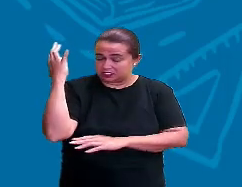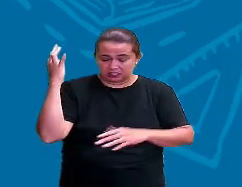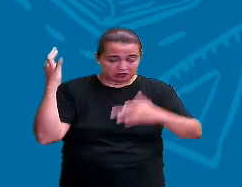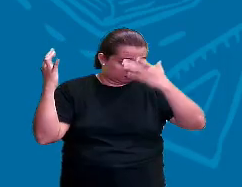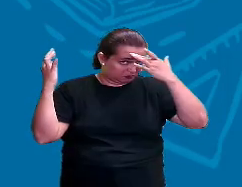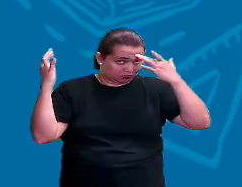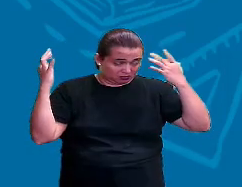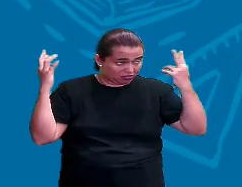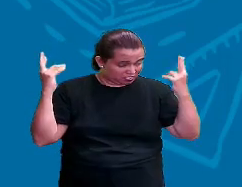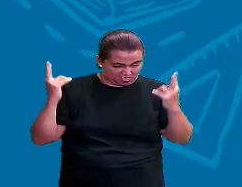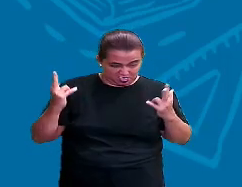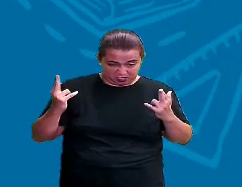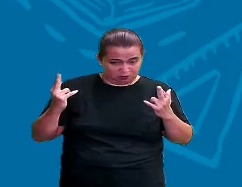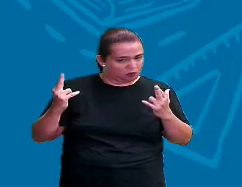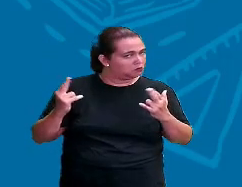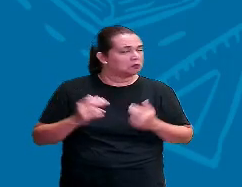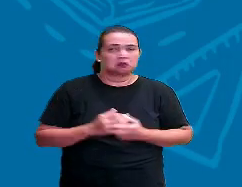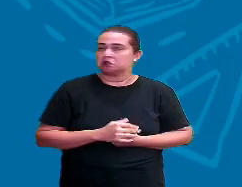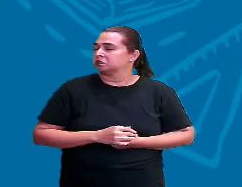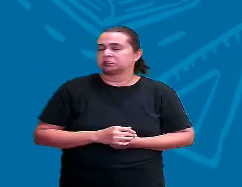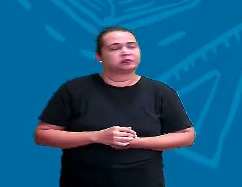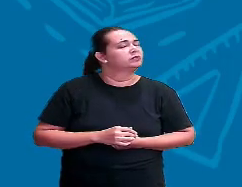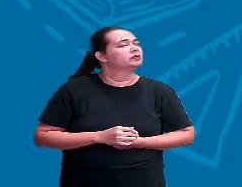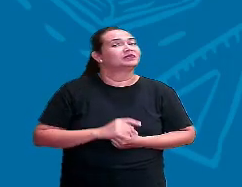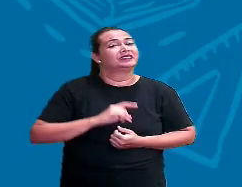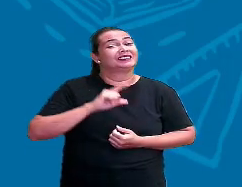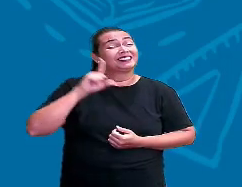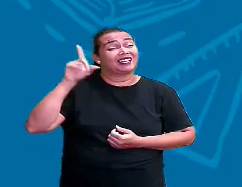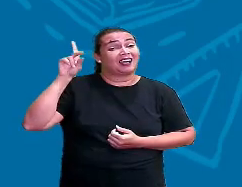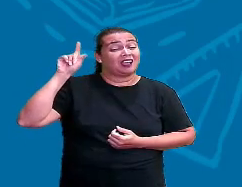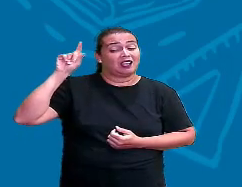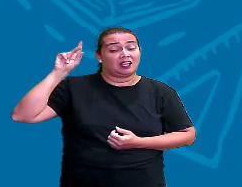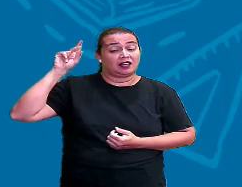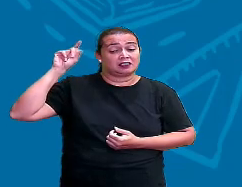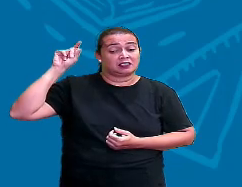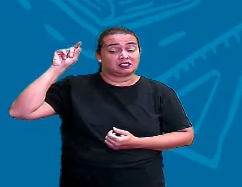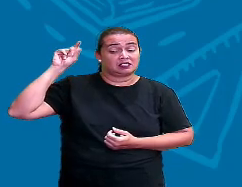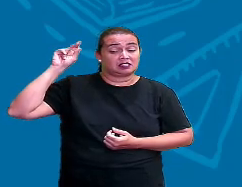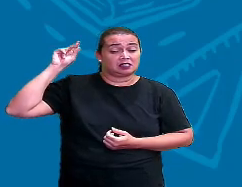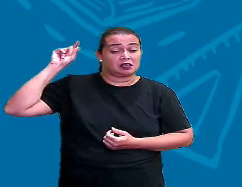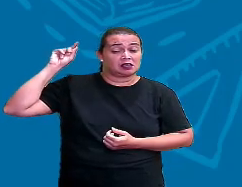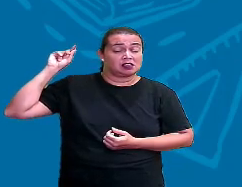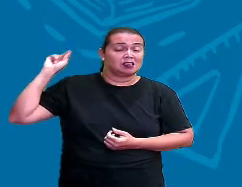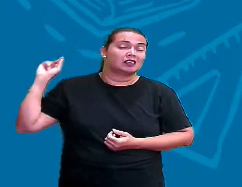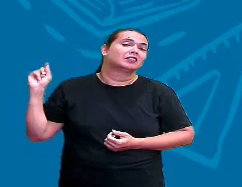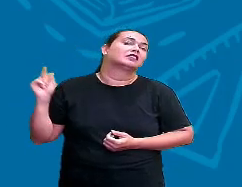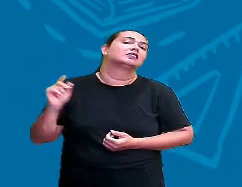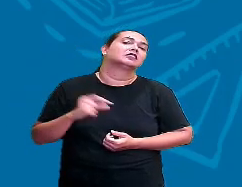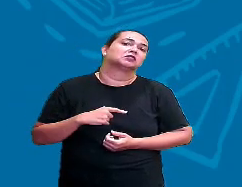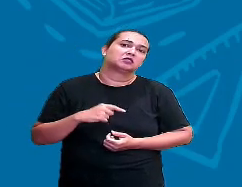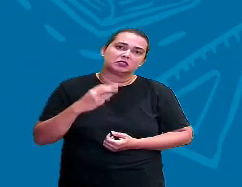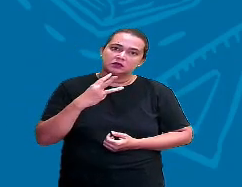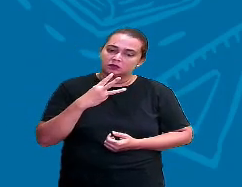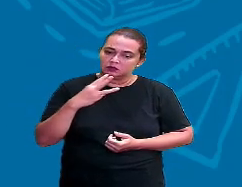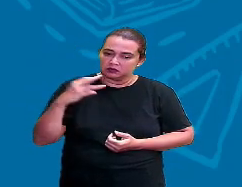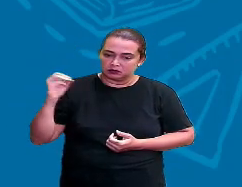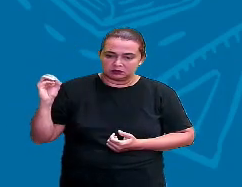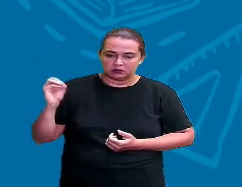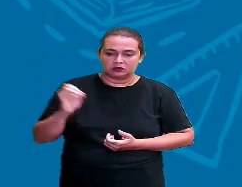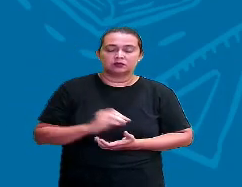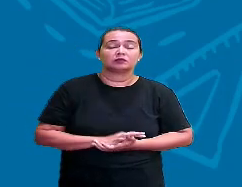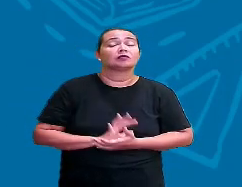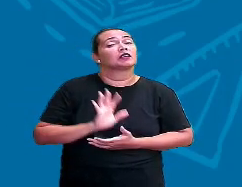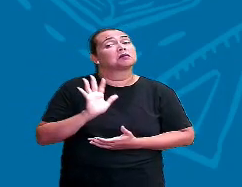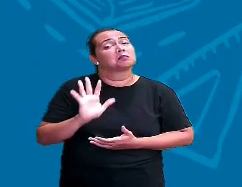árvore muito, muito antiga que tem lá no Itamatamirim e vale a pena conhecer. Tá certo? Mas todo ser vivo um